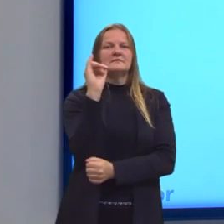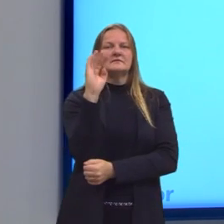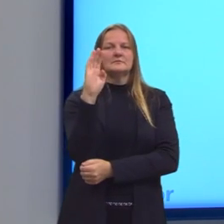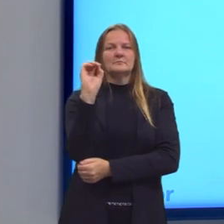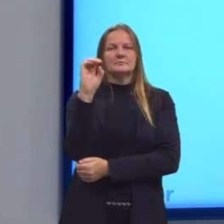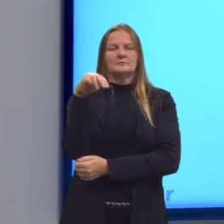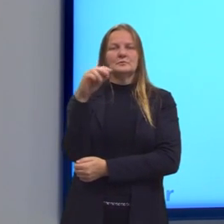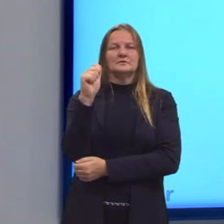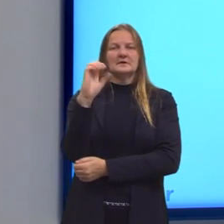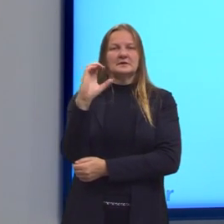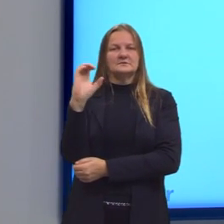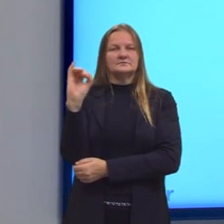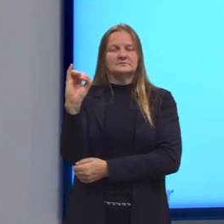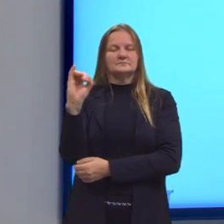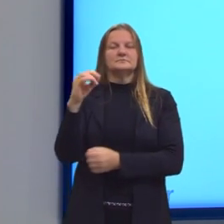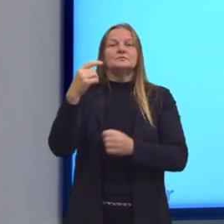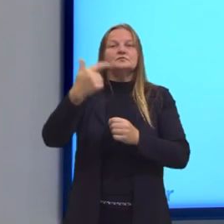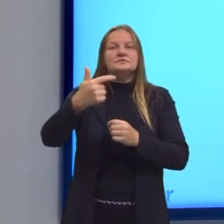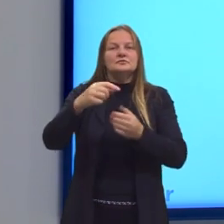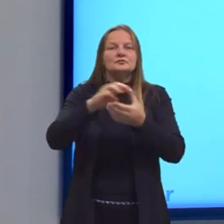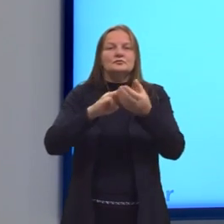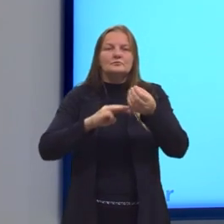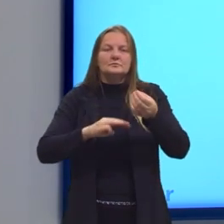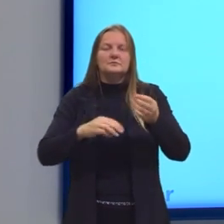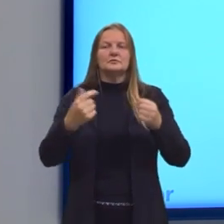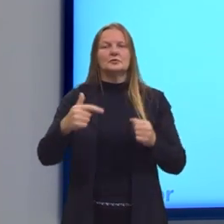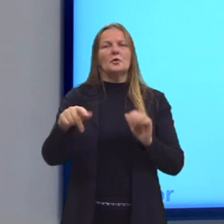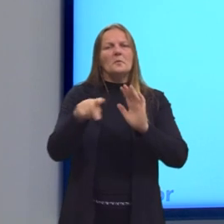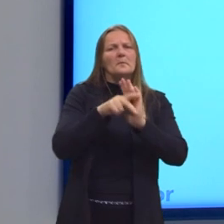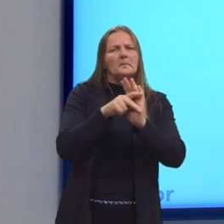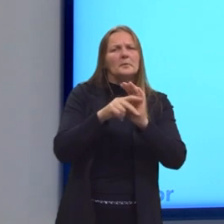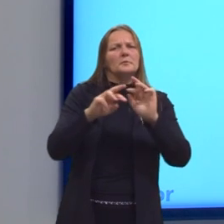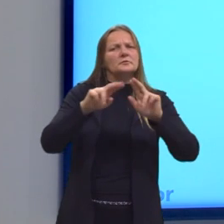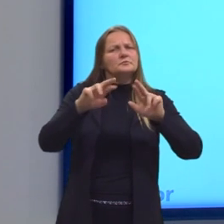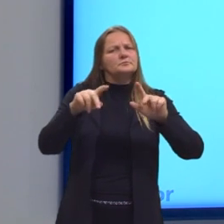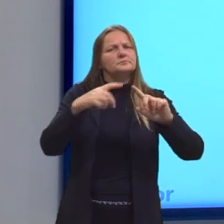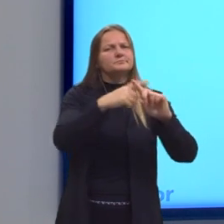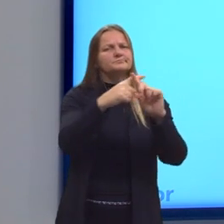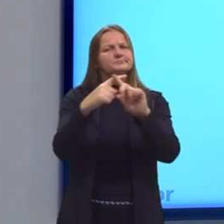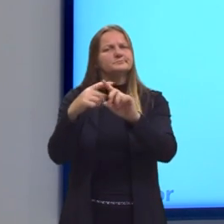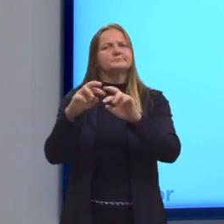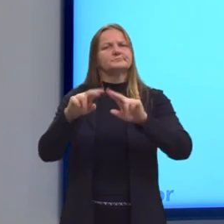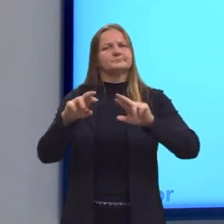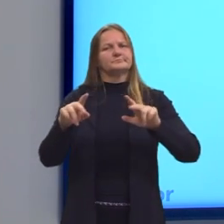e o segundo método utilizando propriedades e operações.